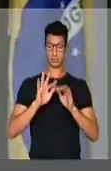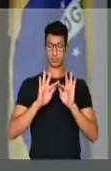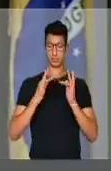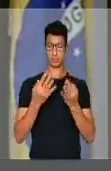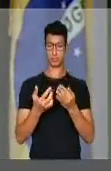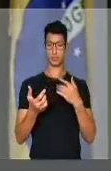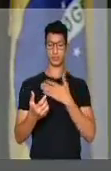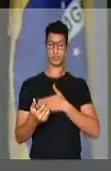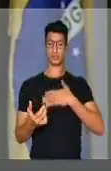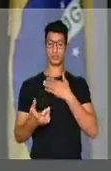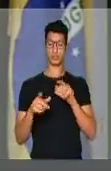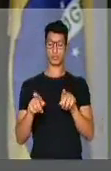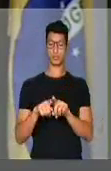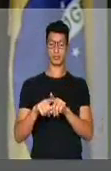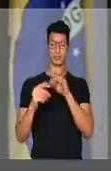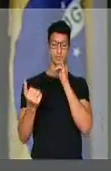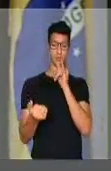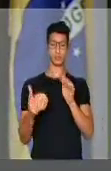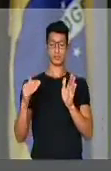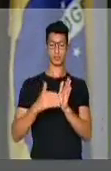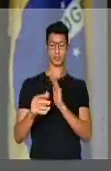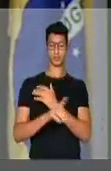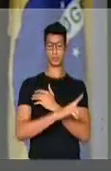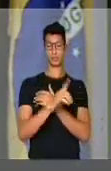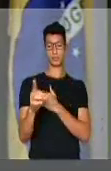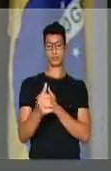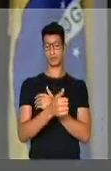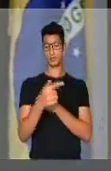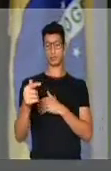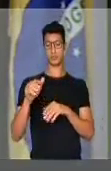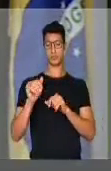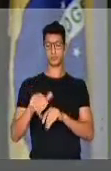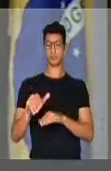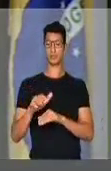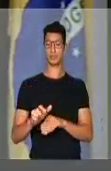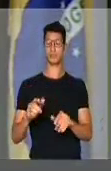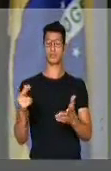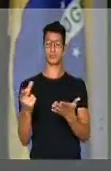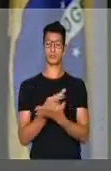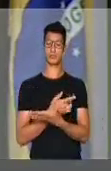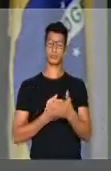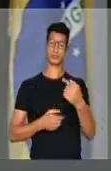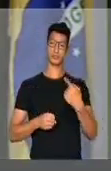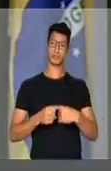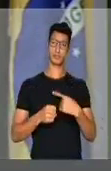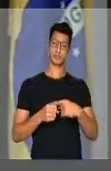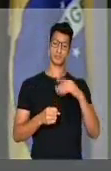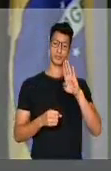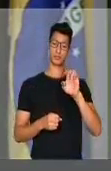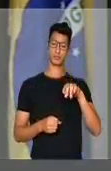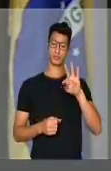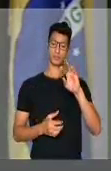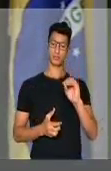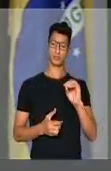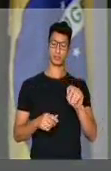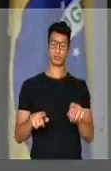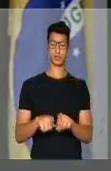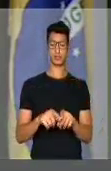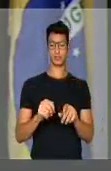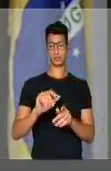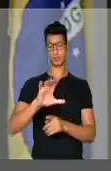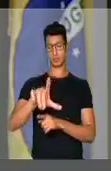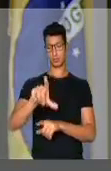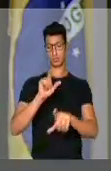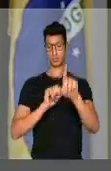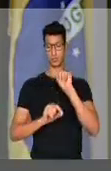Eu gostaria também de dizer que no último dia 17 de setembro, aconteceu na cidade de Bento Gonçalves a